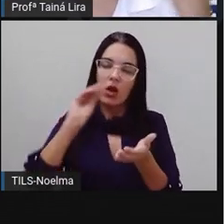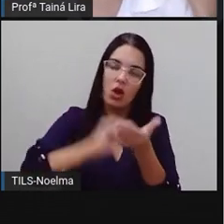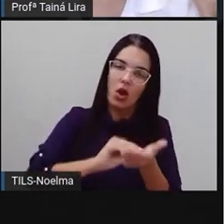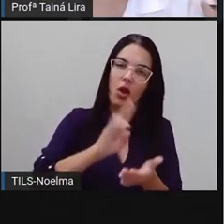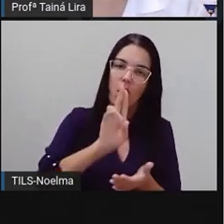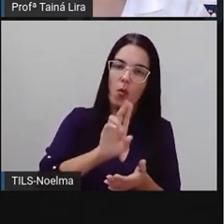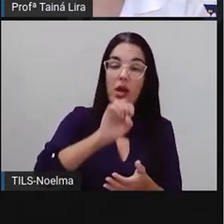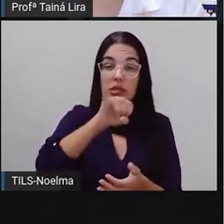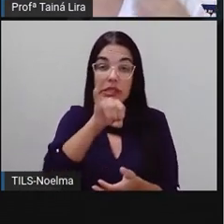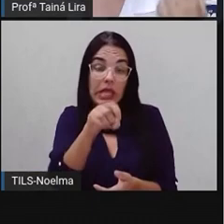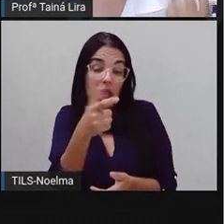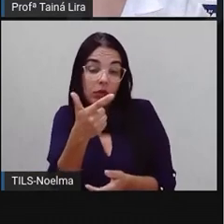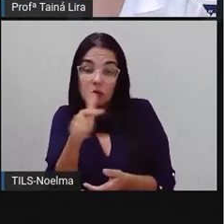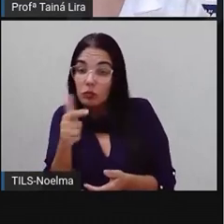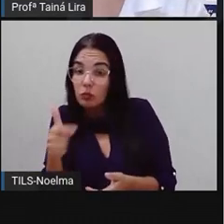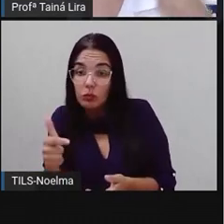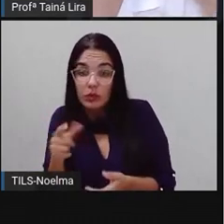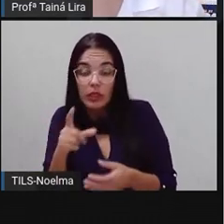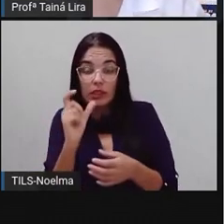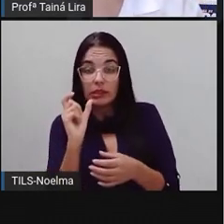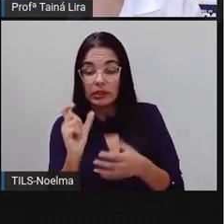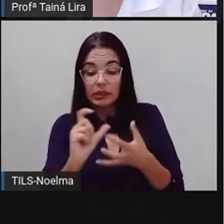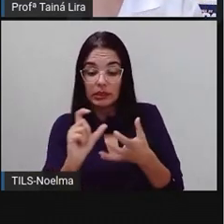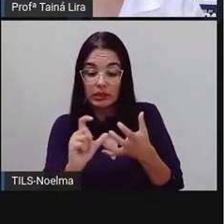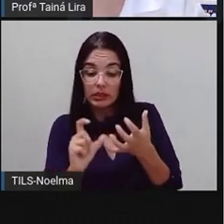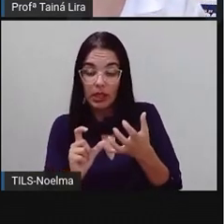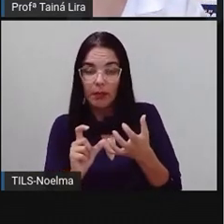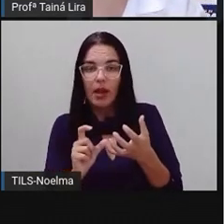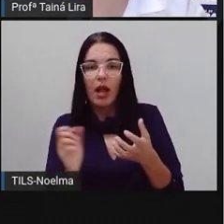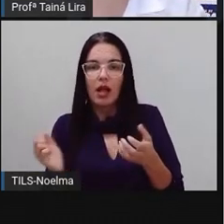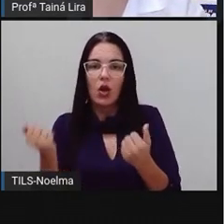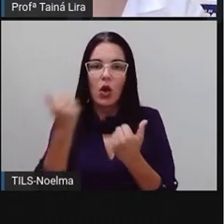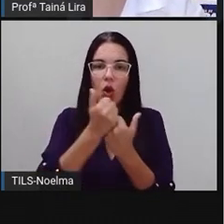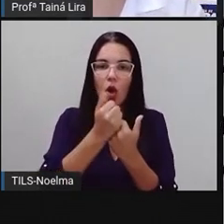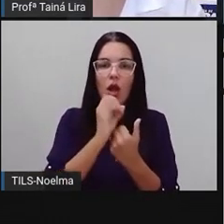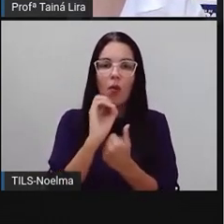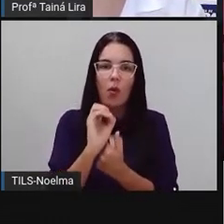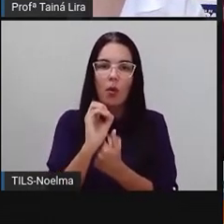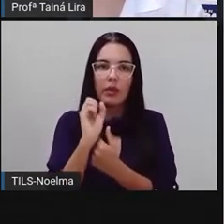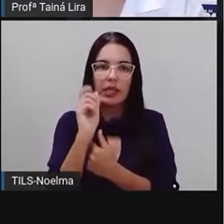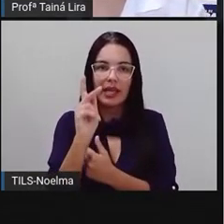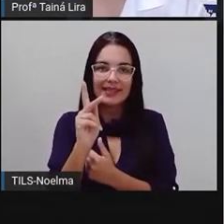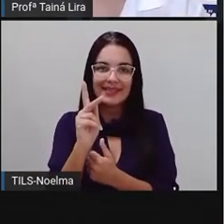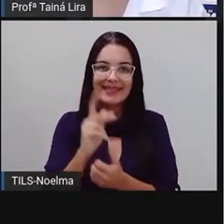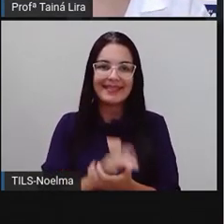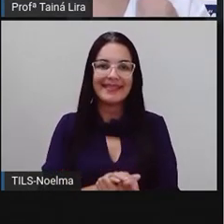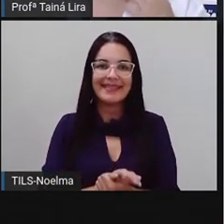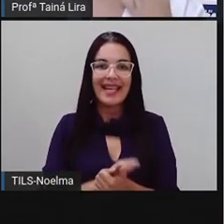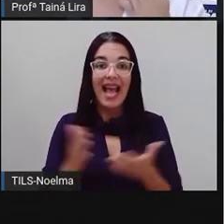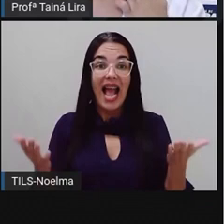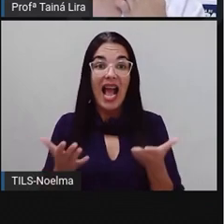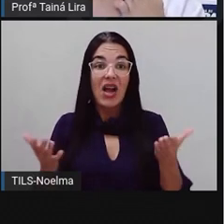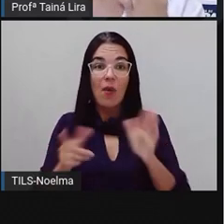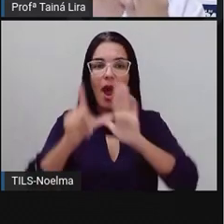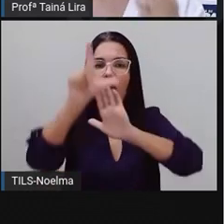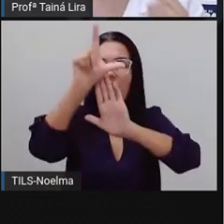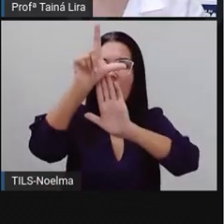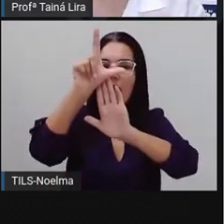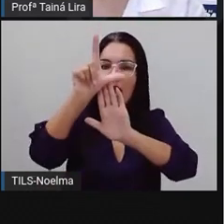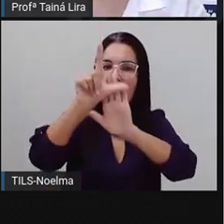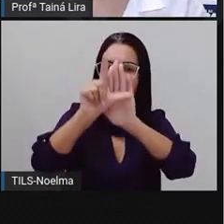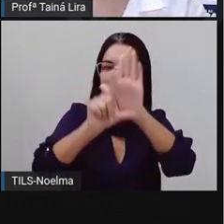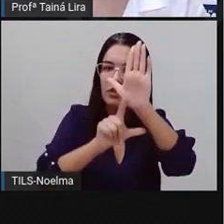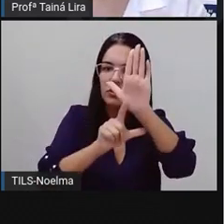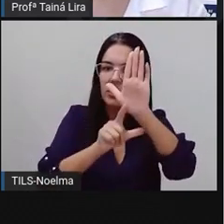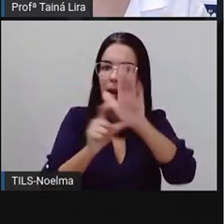U. Se não for a sílaba mais forte, eu coloco o O. Tá certo? Agora, vamos fazer uma listagem